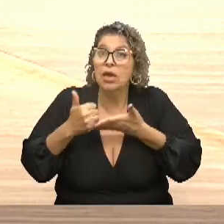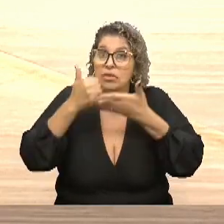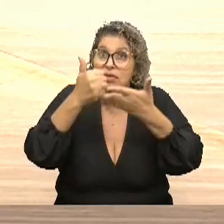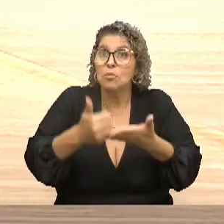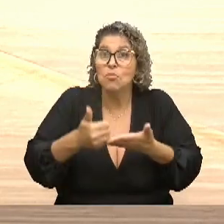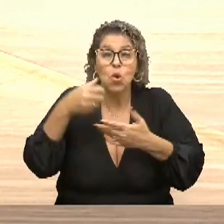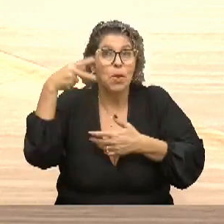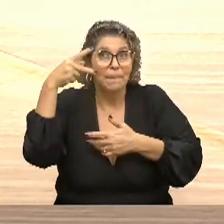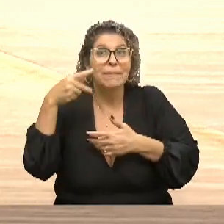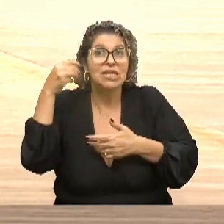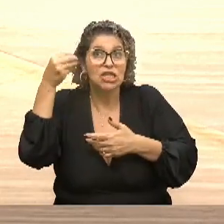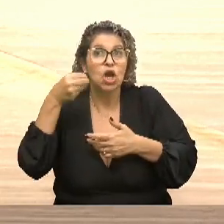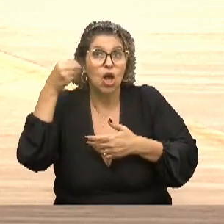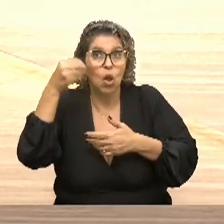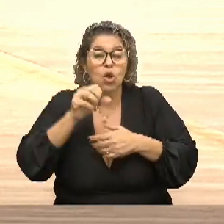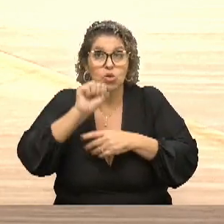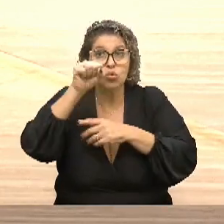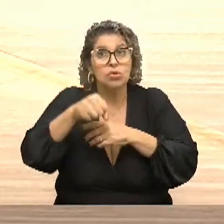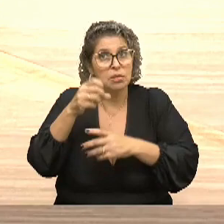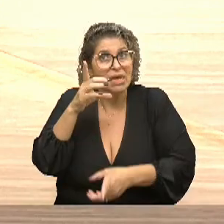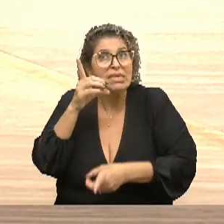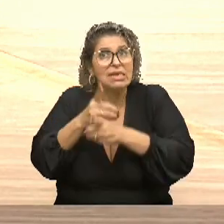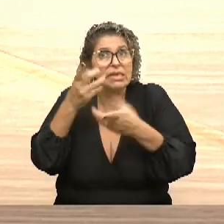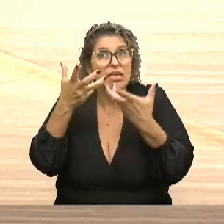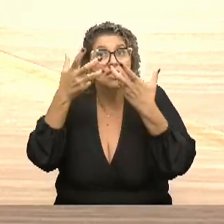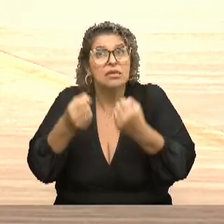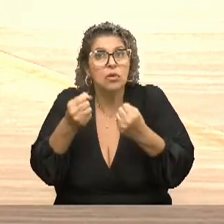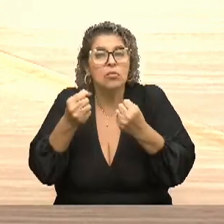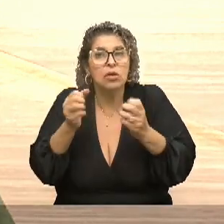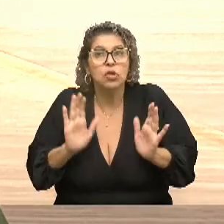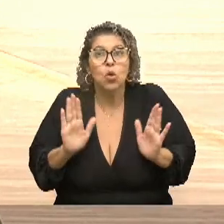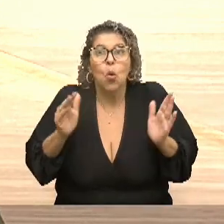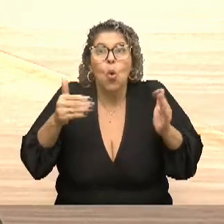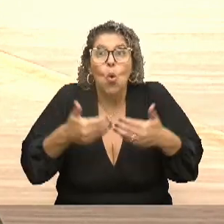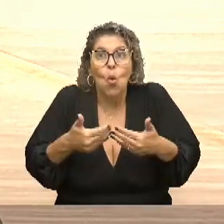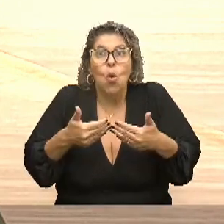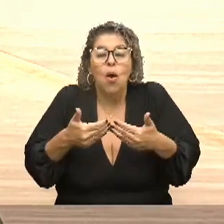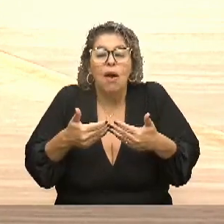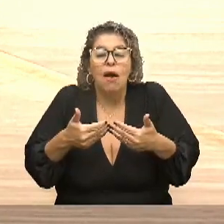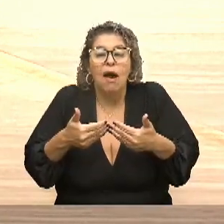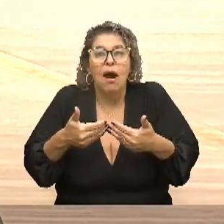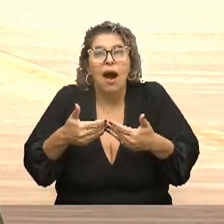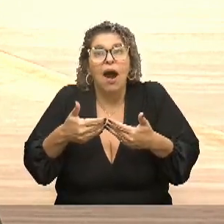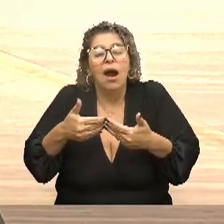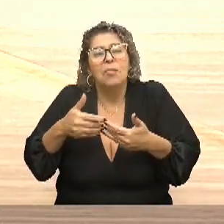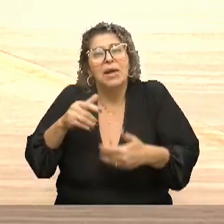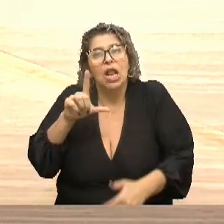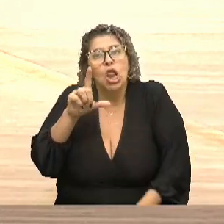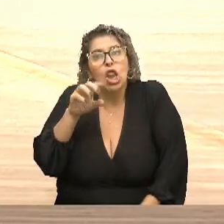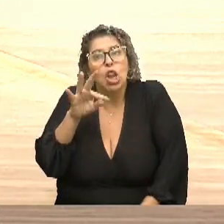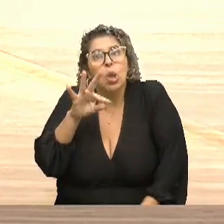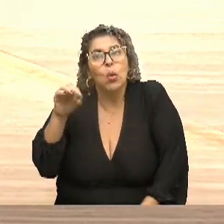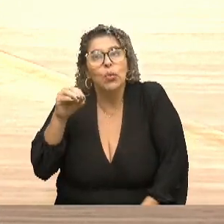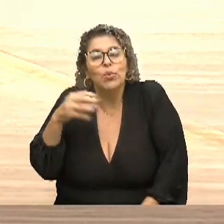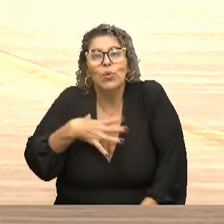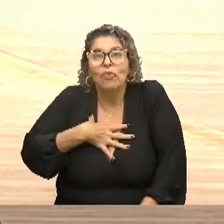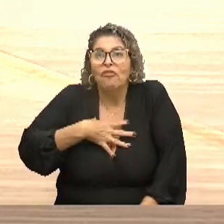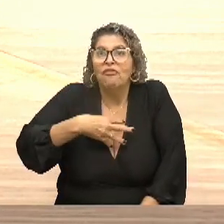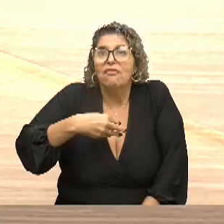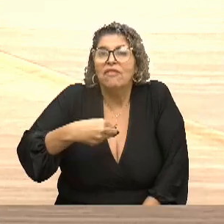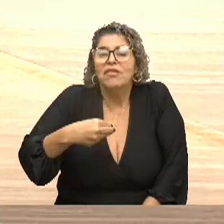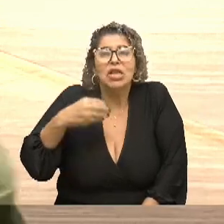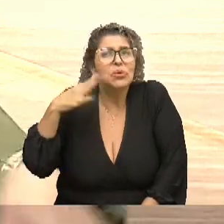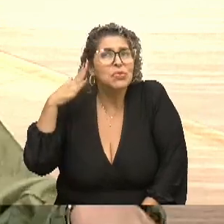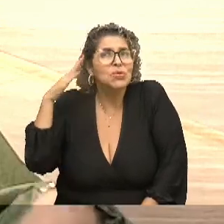aceitação no diagnóstico, porque é difícil. A gente faz um luto, um luto de um filho idealizado. A gente idealiza